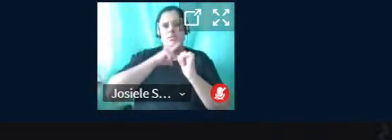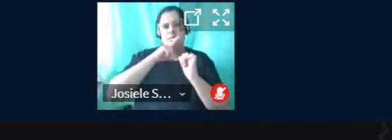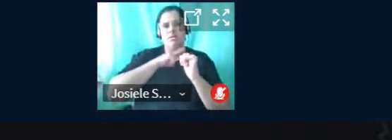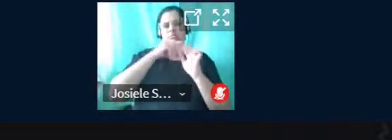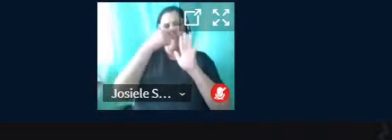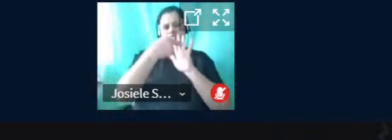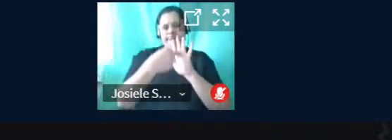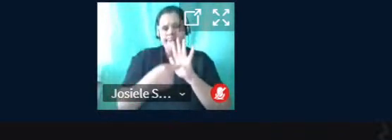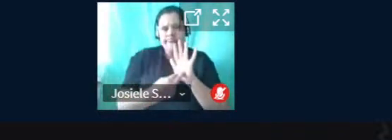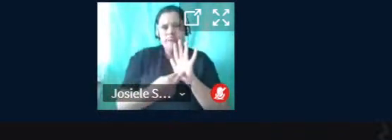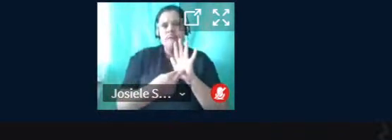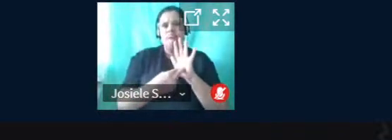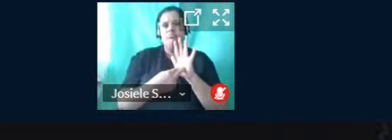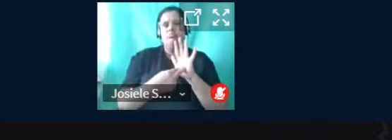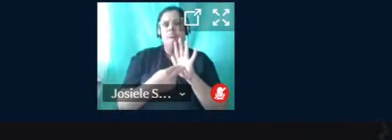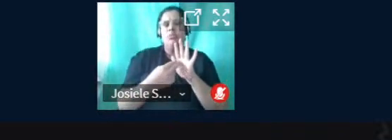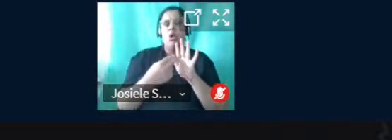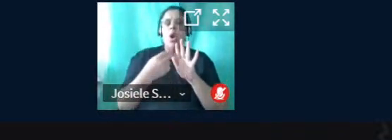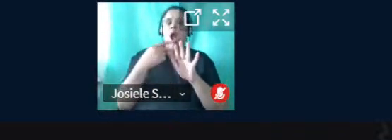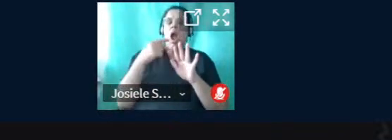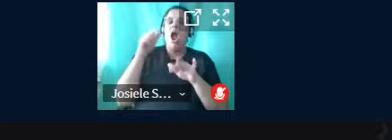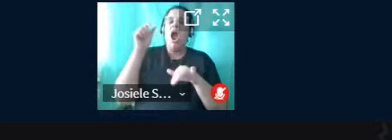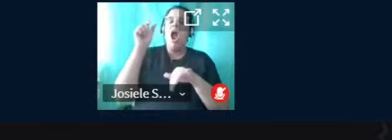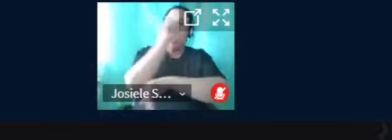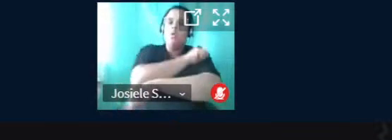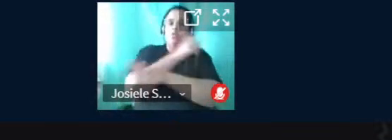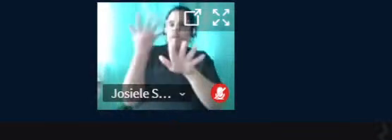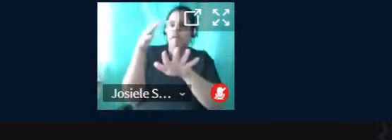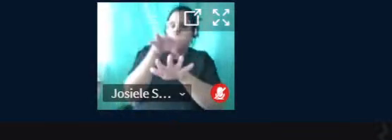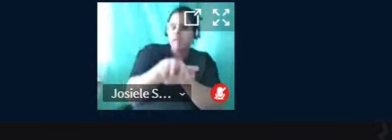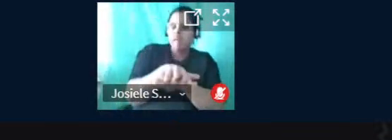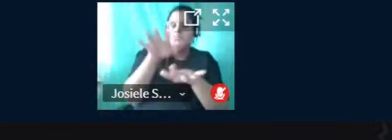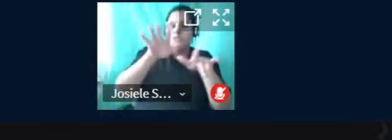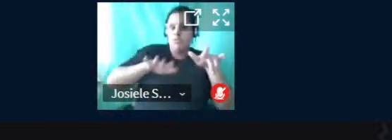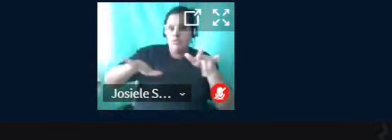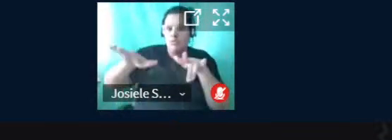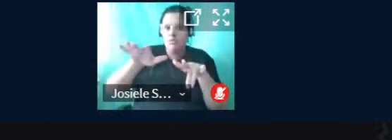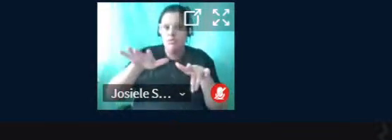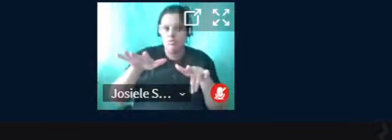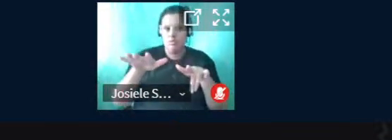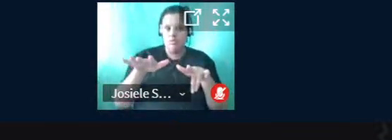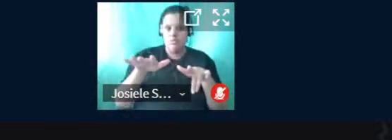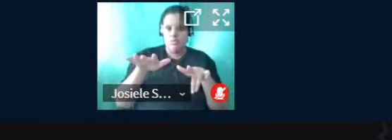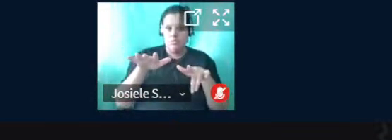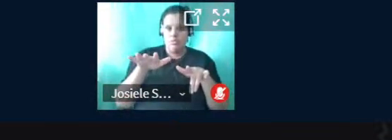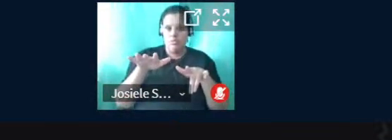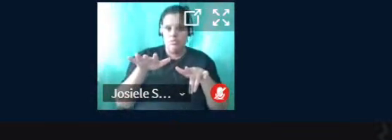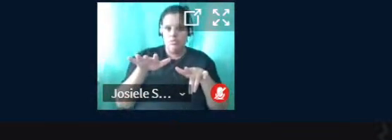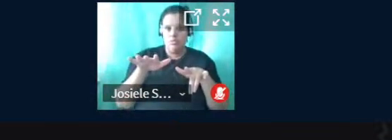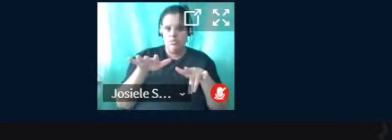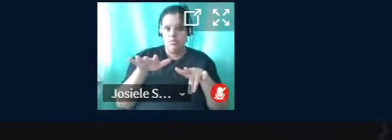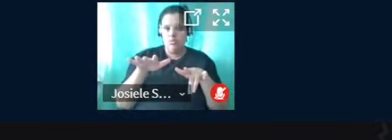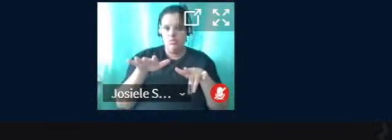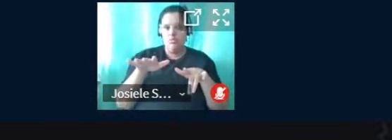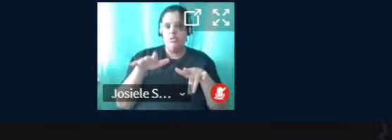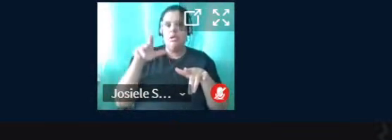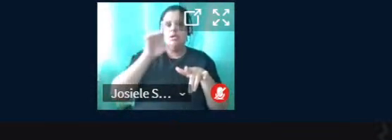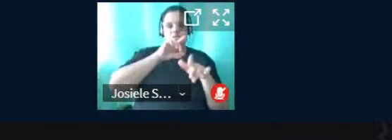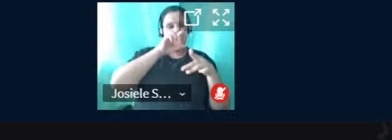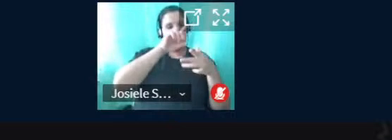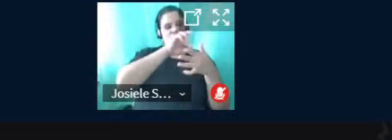iniciais de estudantes que inseridos na área. Esses componentes são atuadores, sensores,